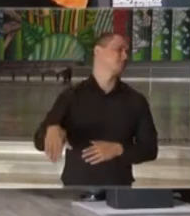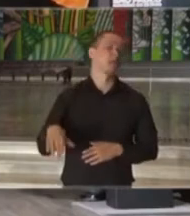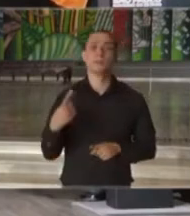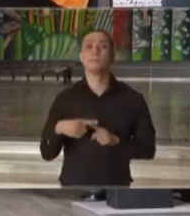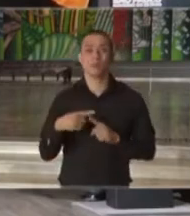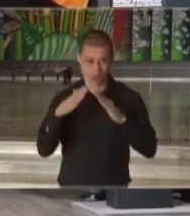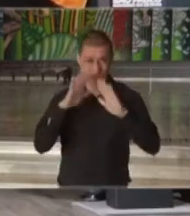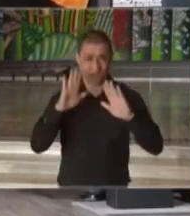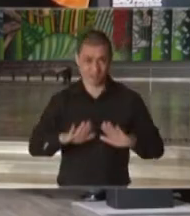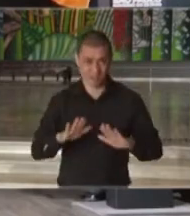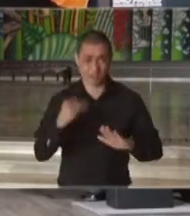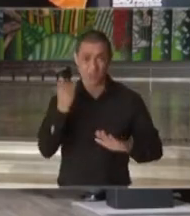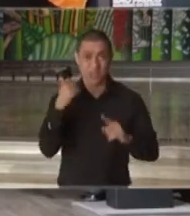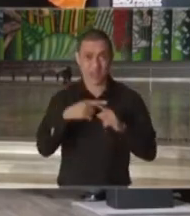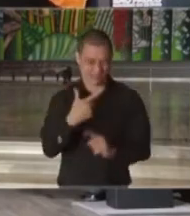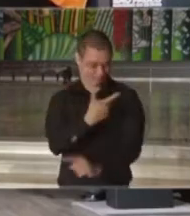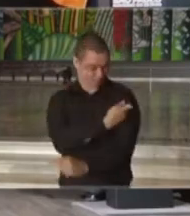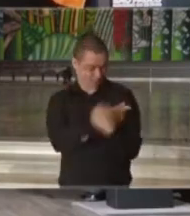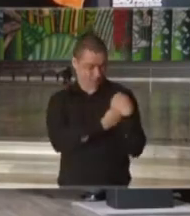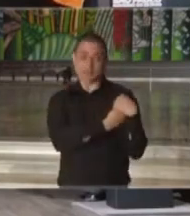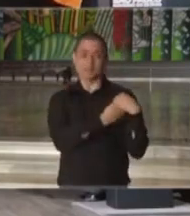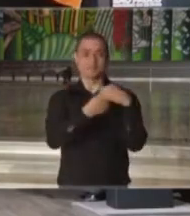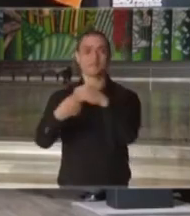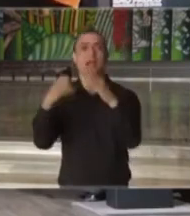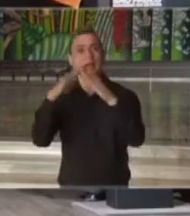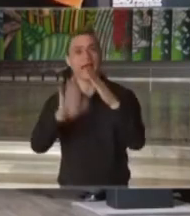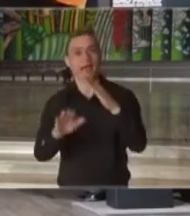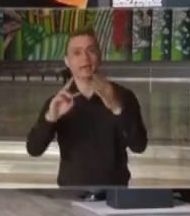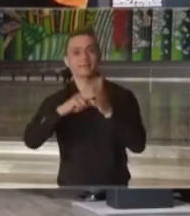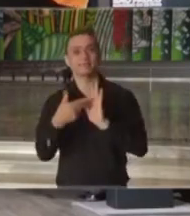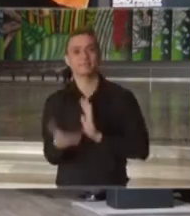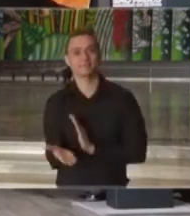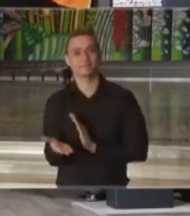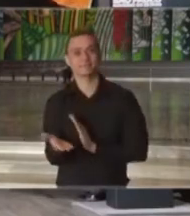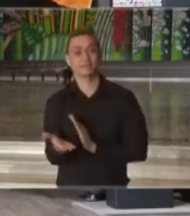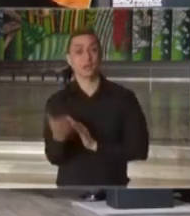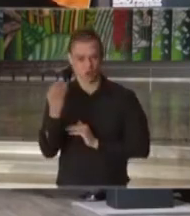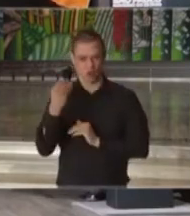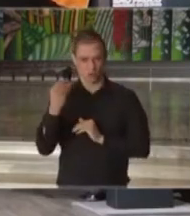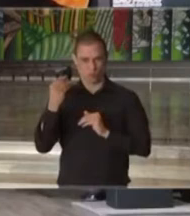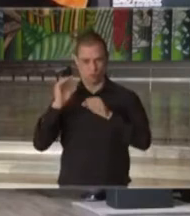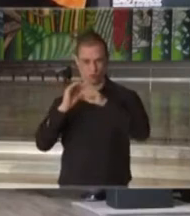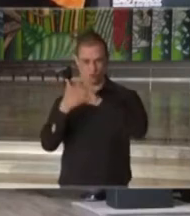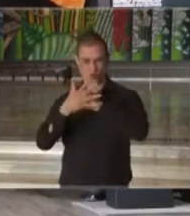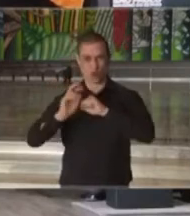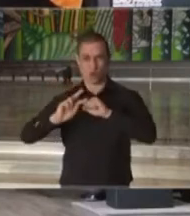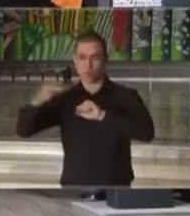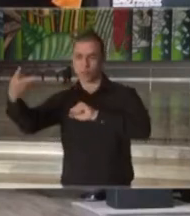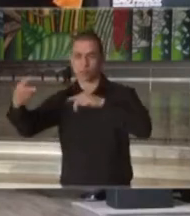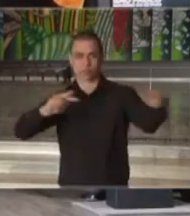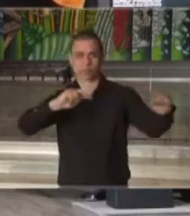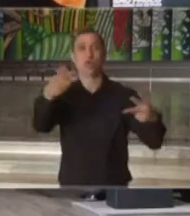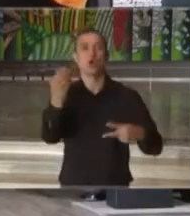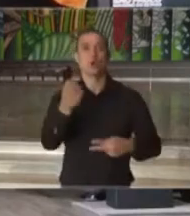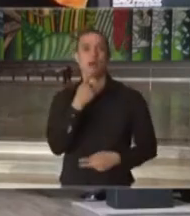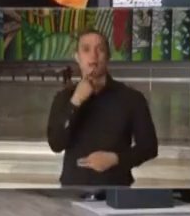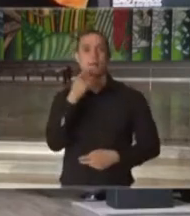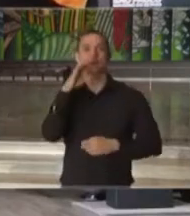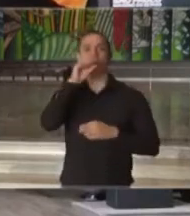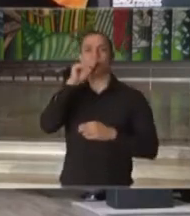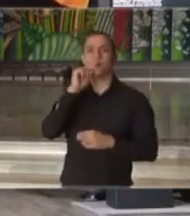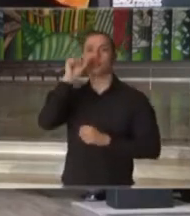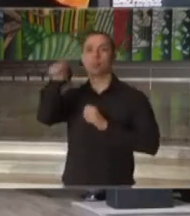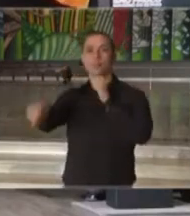em casa? Essa é a vacina que nós temos. A via de transmissão do coronavírus é através de gotículas, certo? Através da via